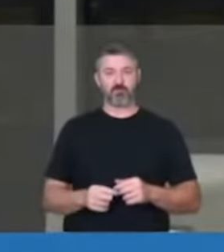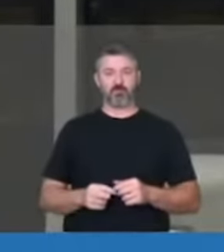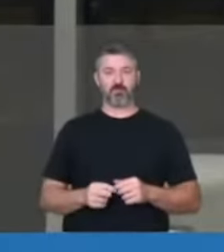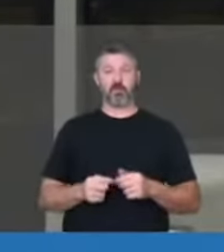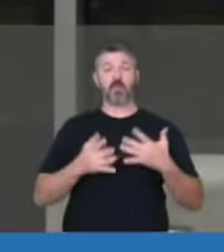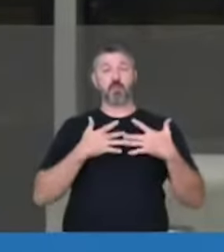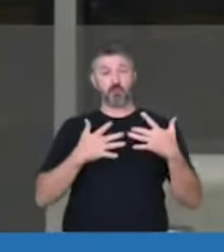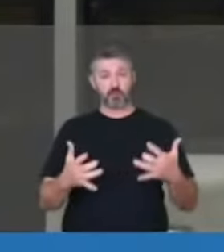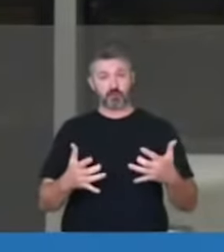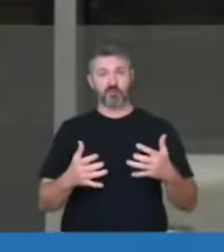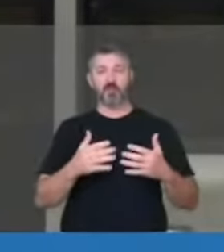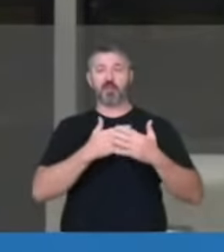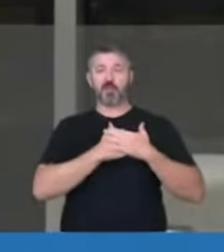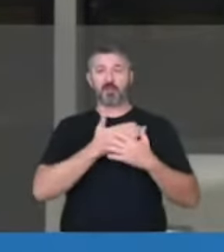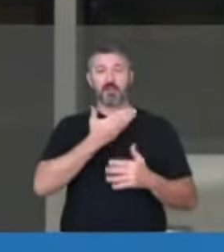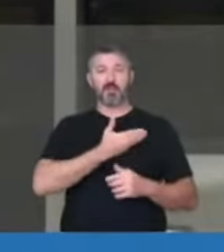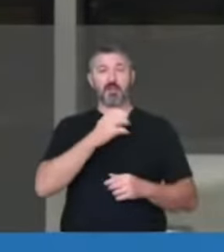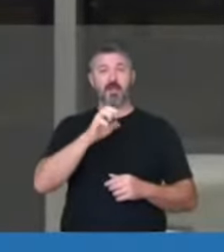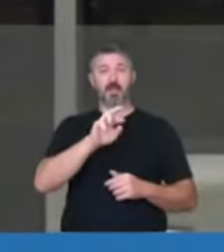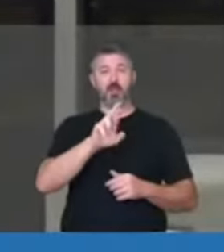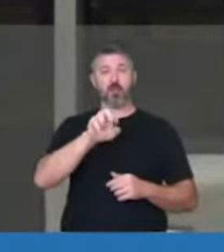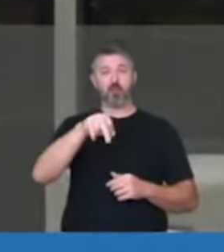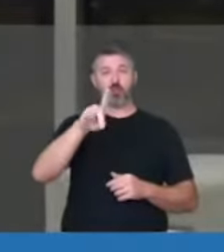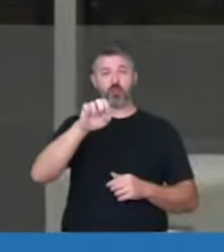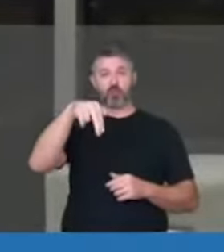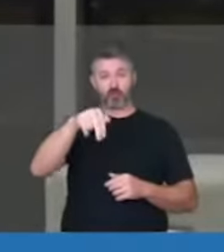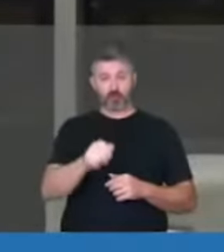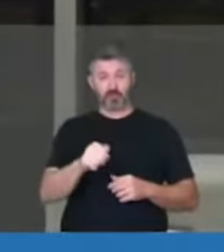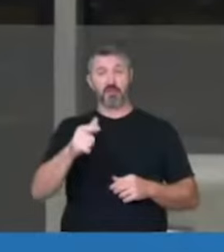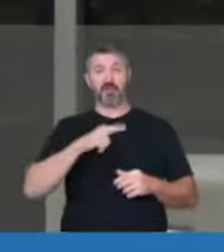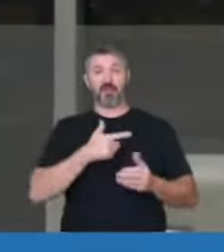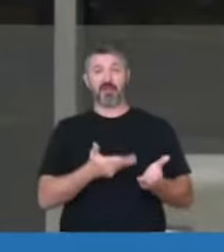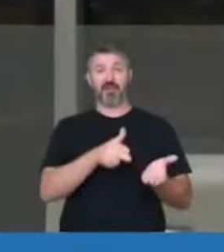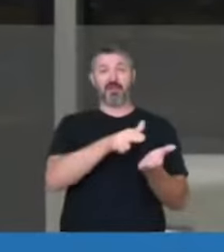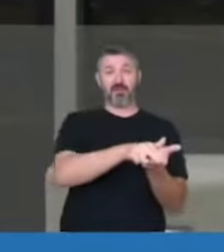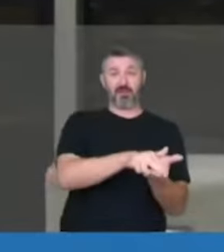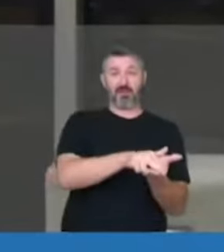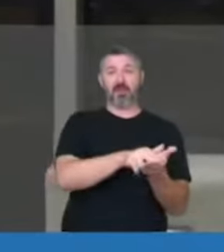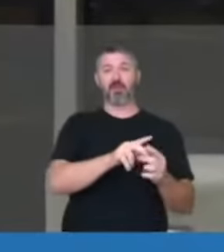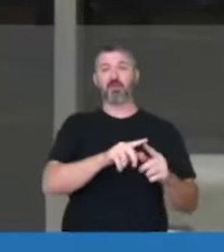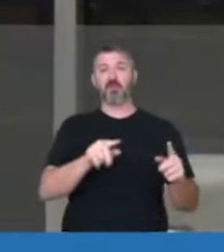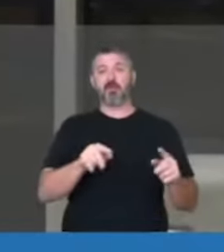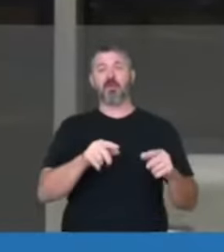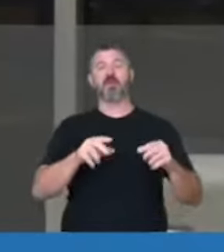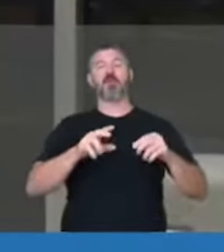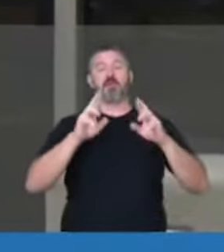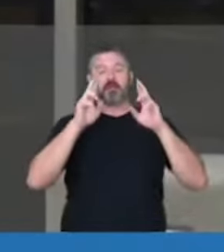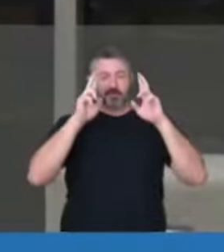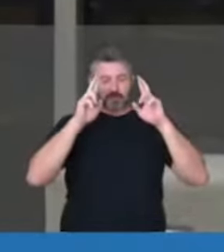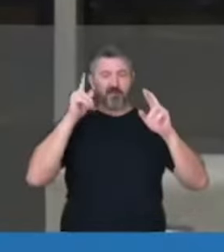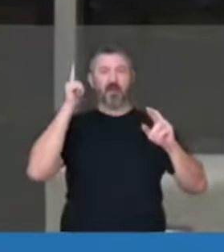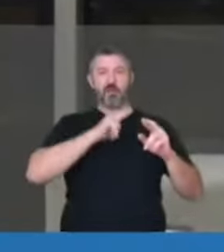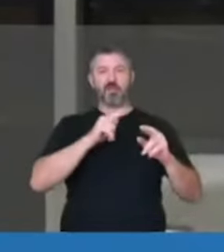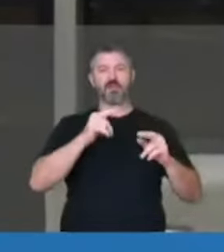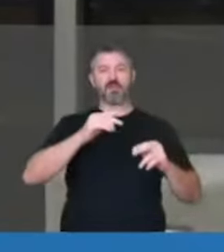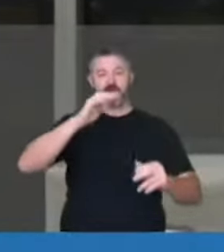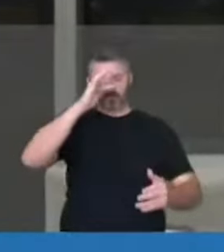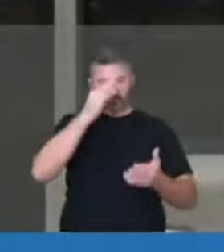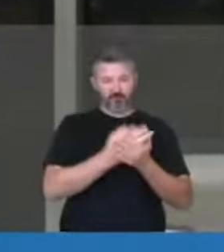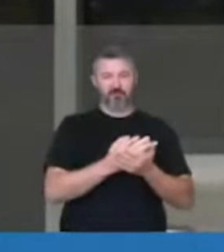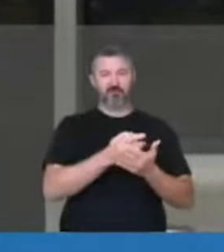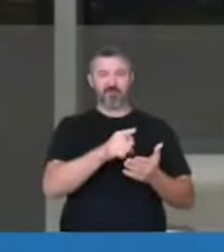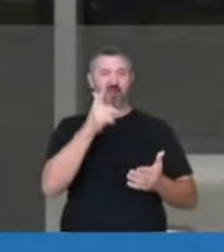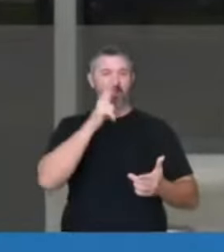solidariedade, a nossa companheira Luísa Herondina, que está internada, mas confesso, sairá bem e forte, porque é uma guerreira,